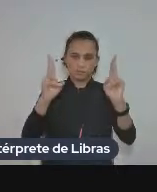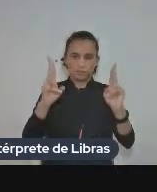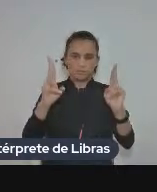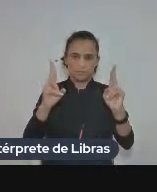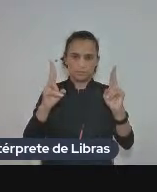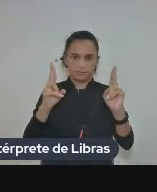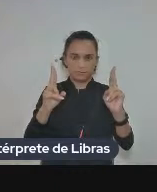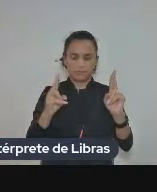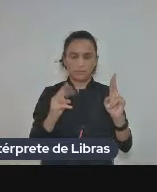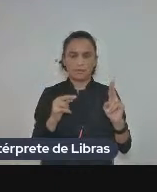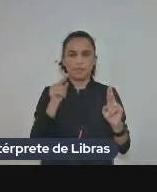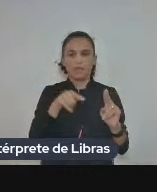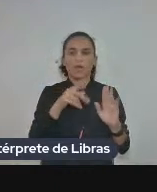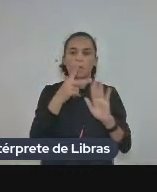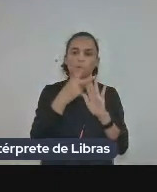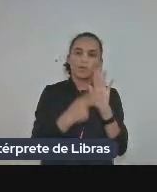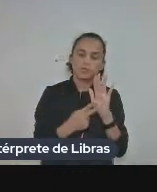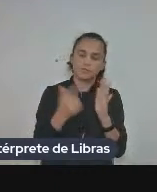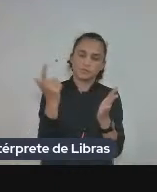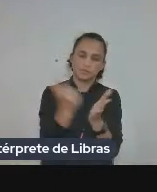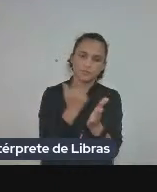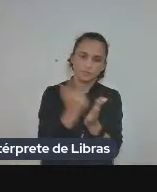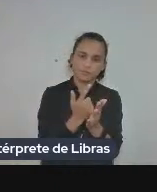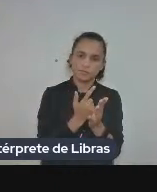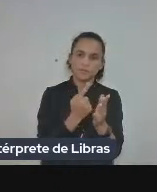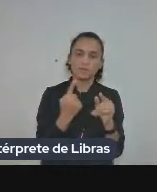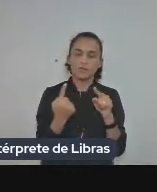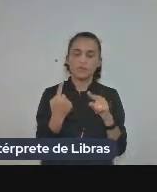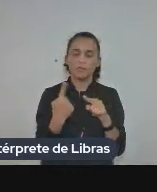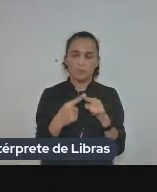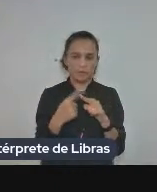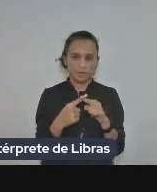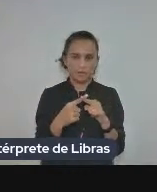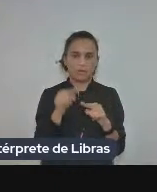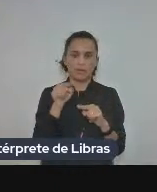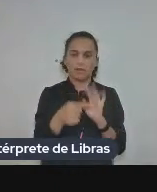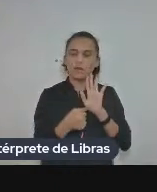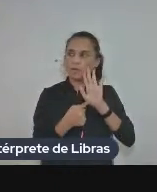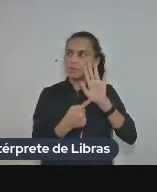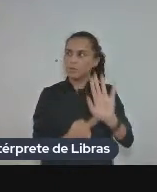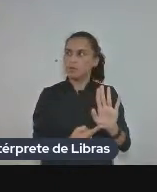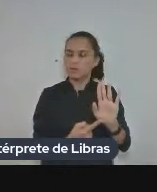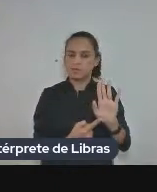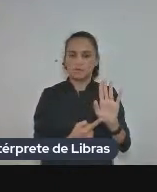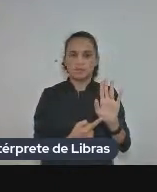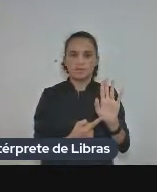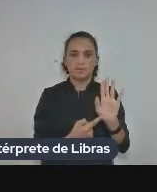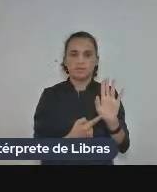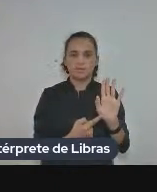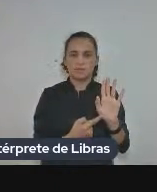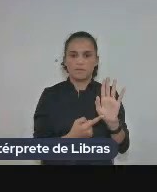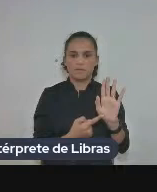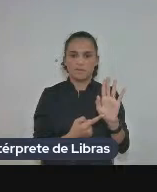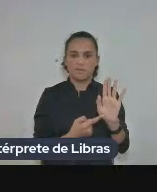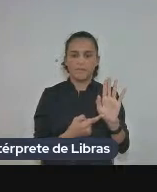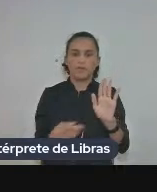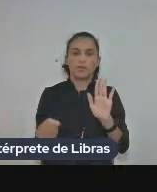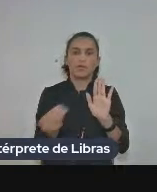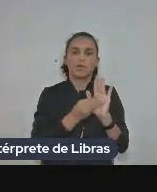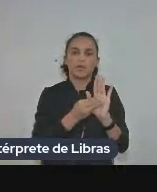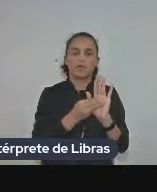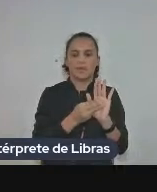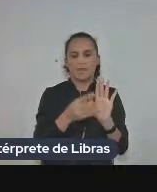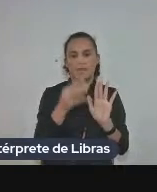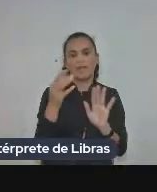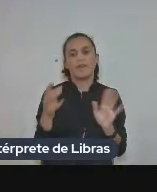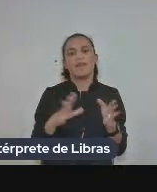um projeto de leitura na tradição de leitura porque ela apresenta como obras incompletas em signo Freud